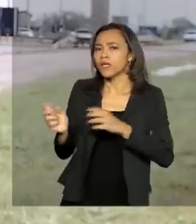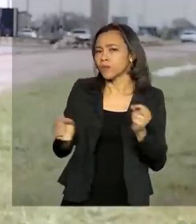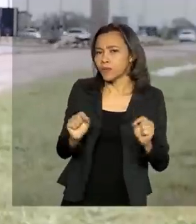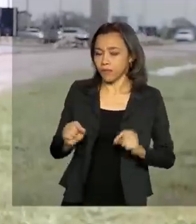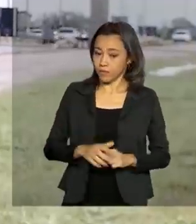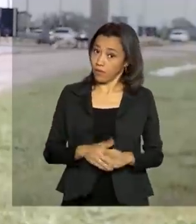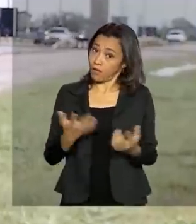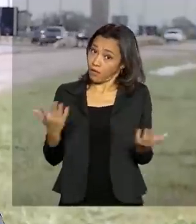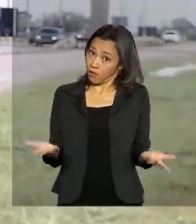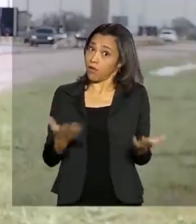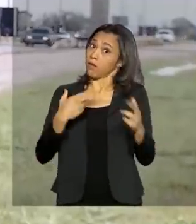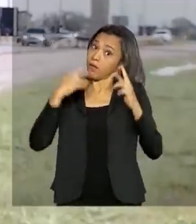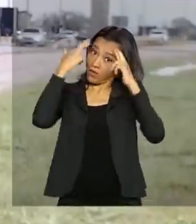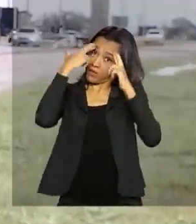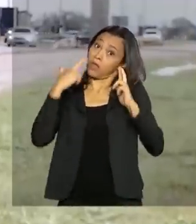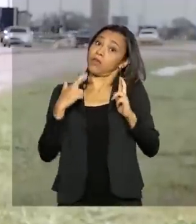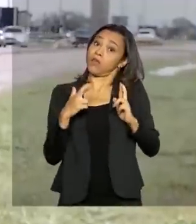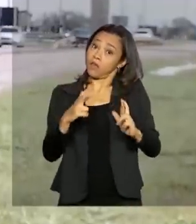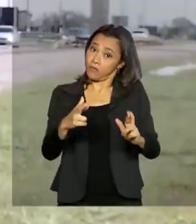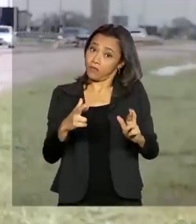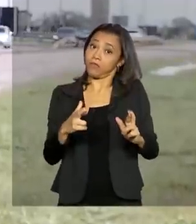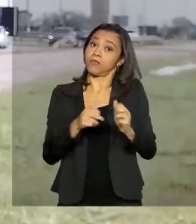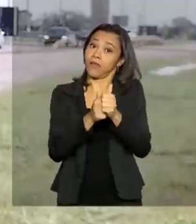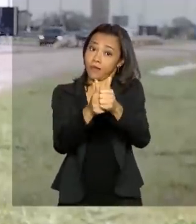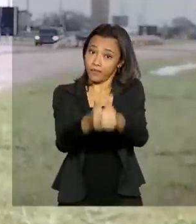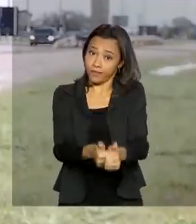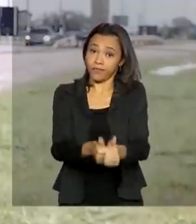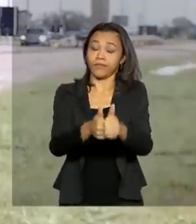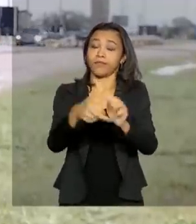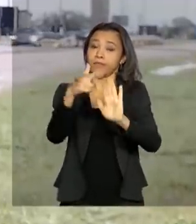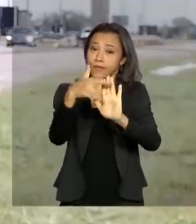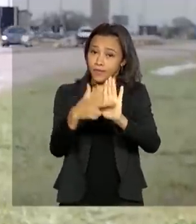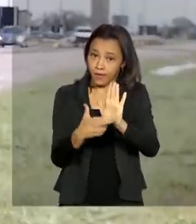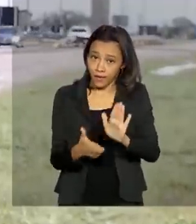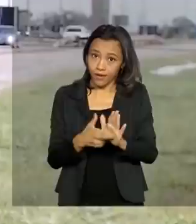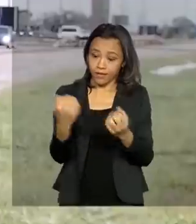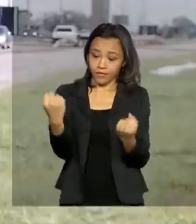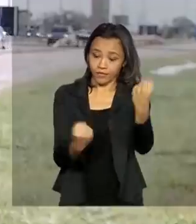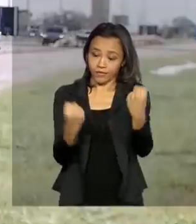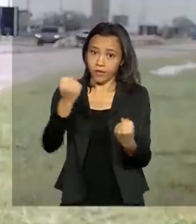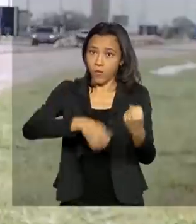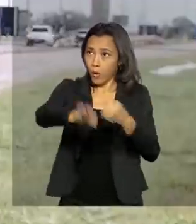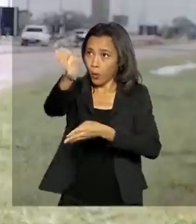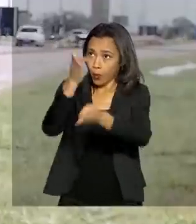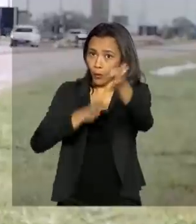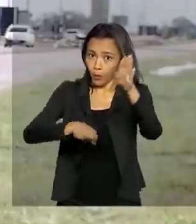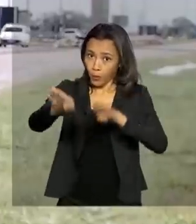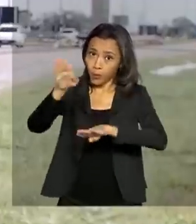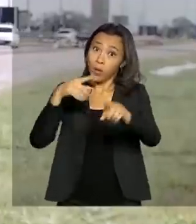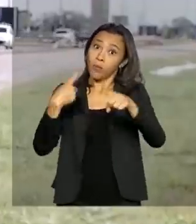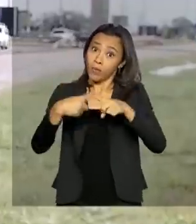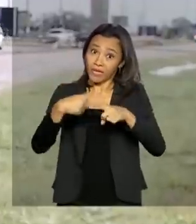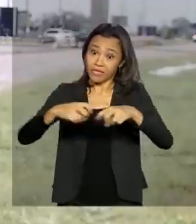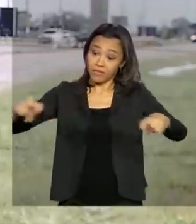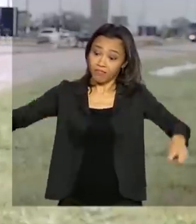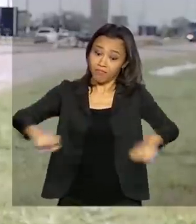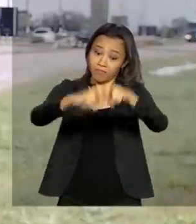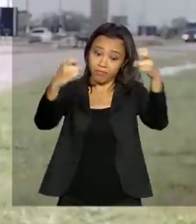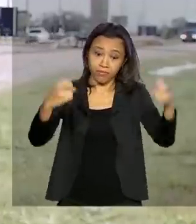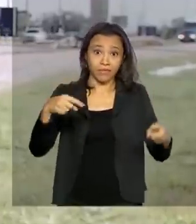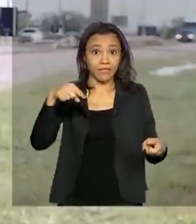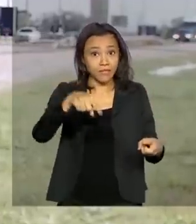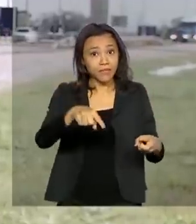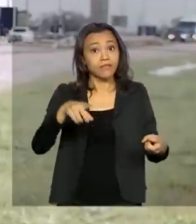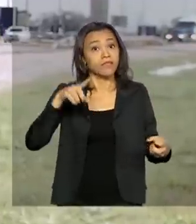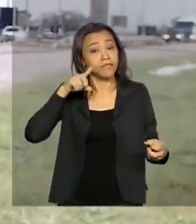verdade, é cumprir todas as regras de trânsito, né, porque até um acidente também vai impactar